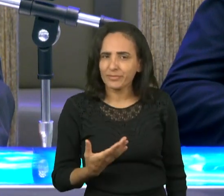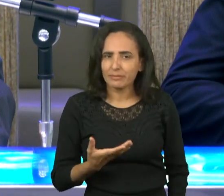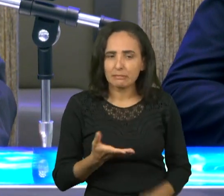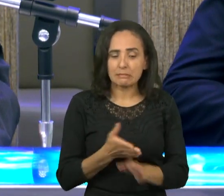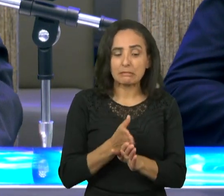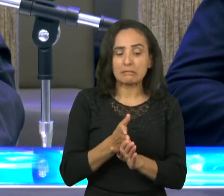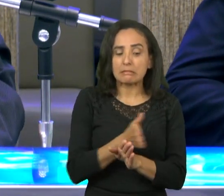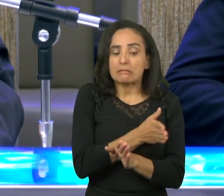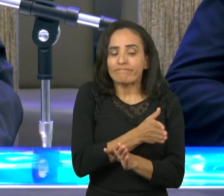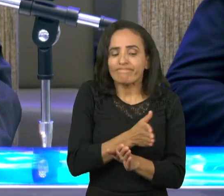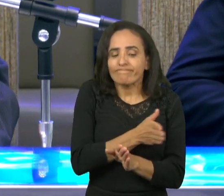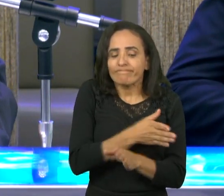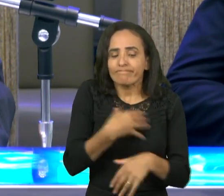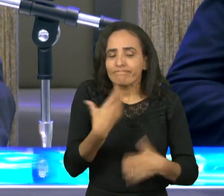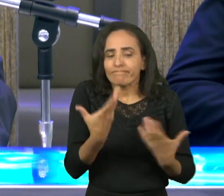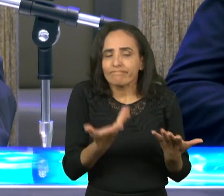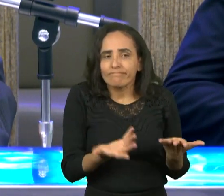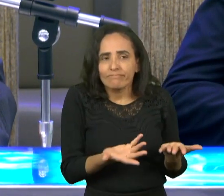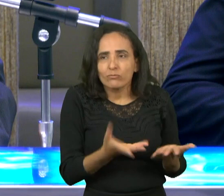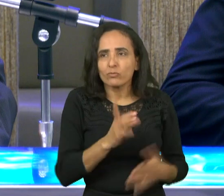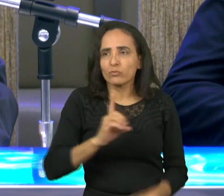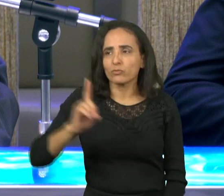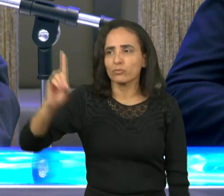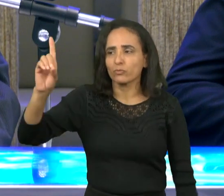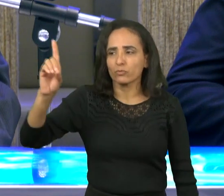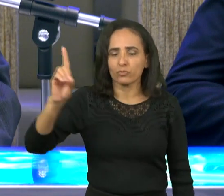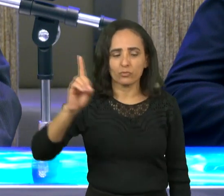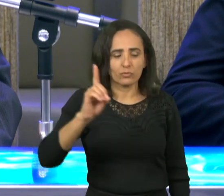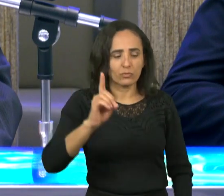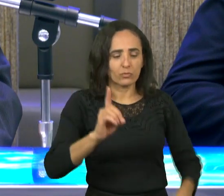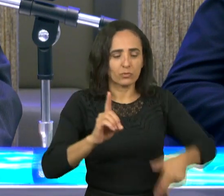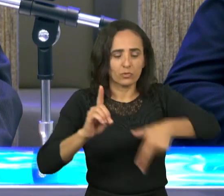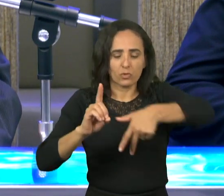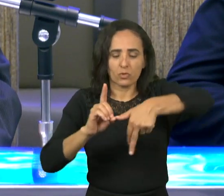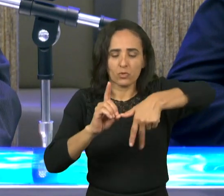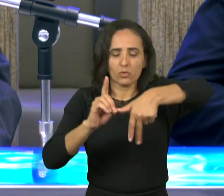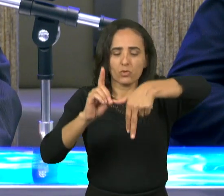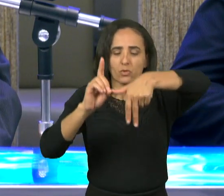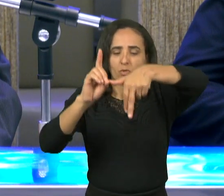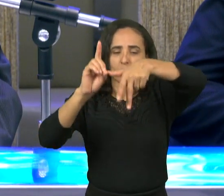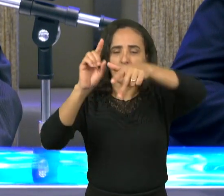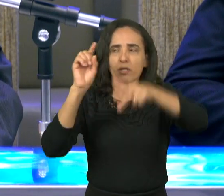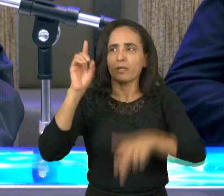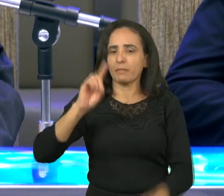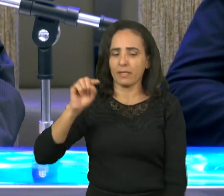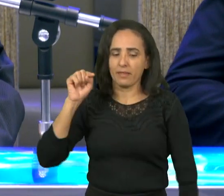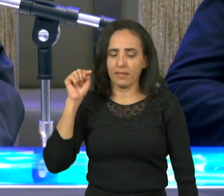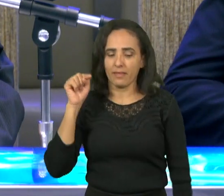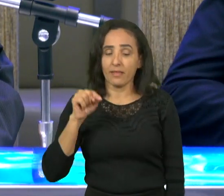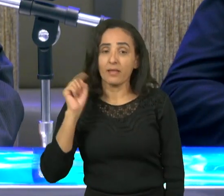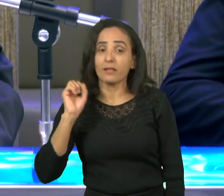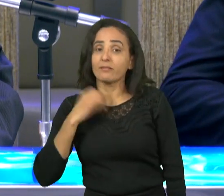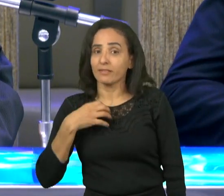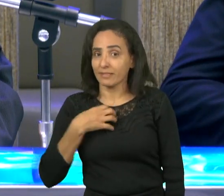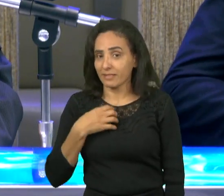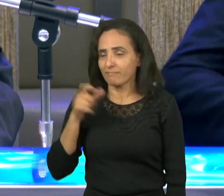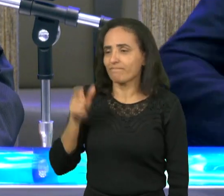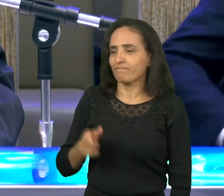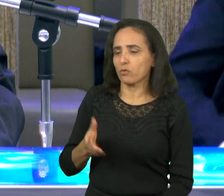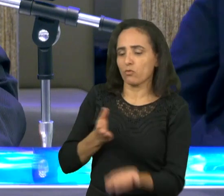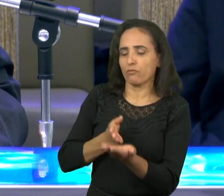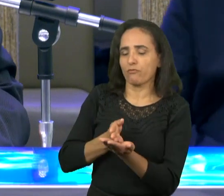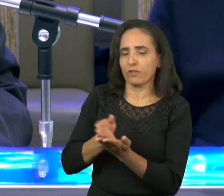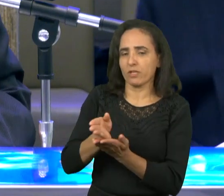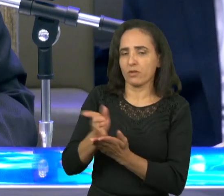antes de ser levado por Deus diz aqui alcançou testemunho